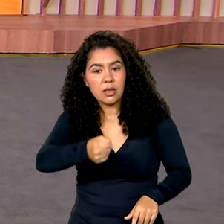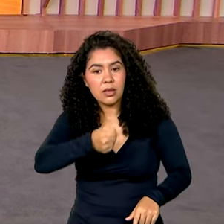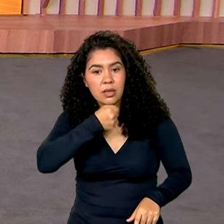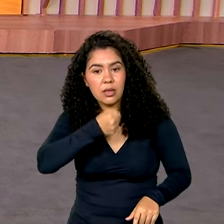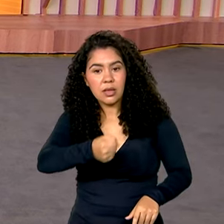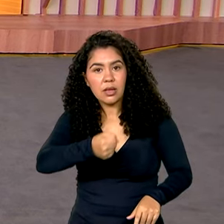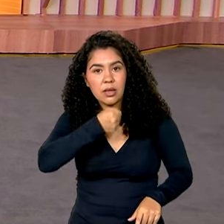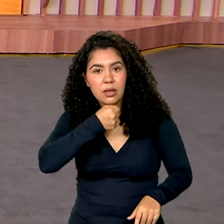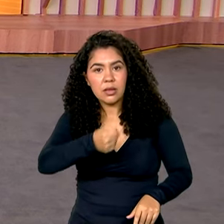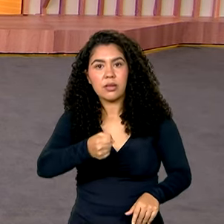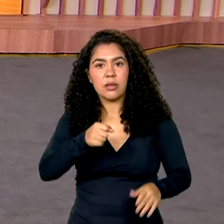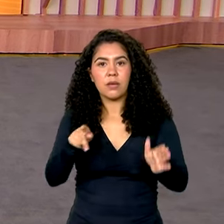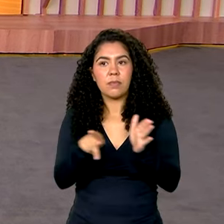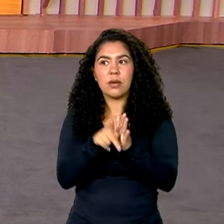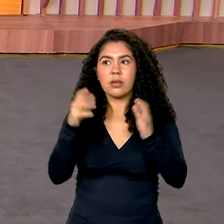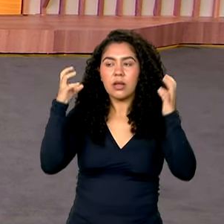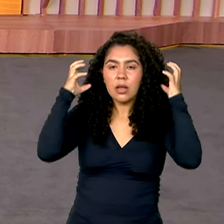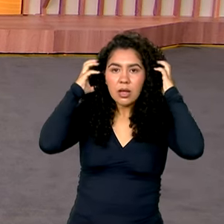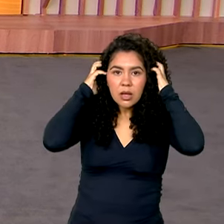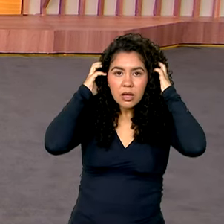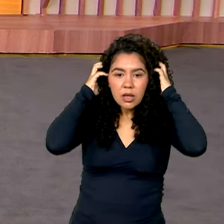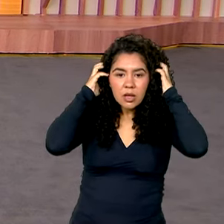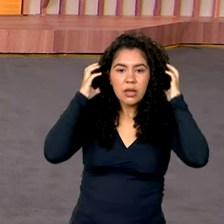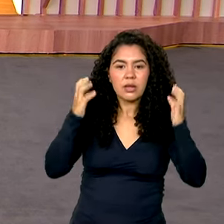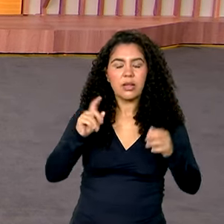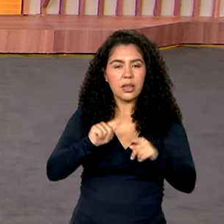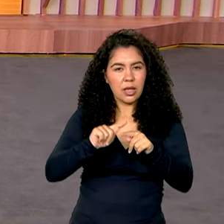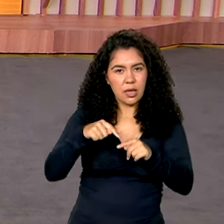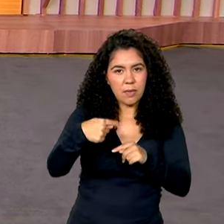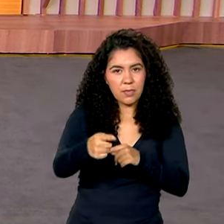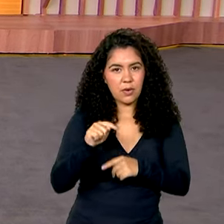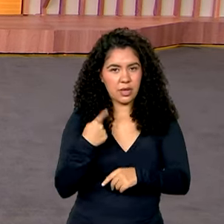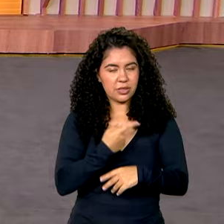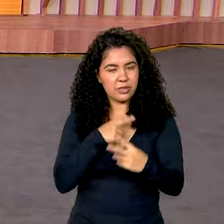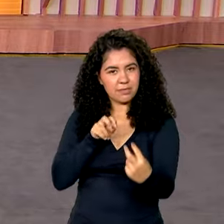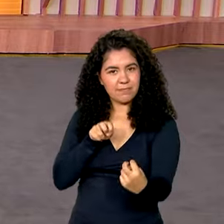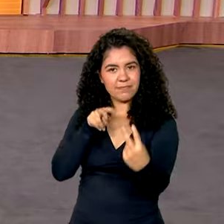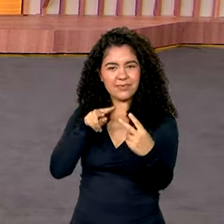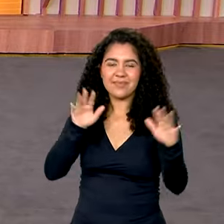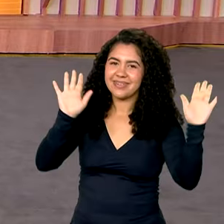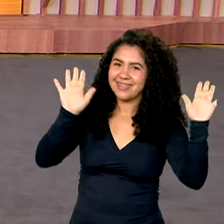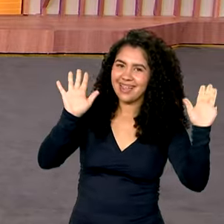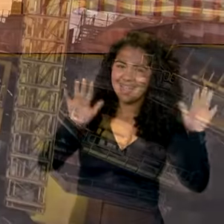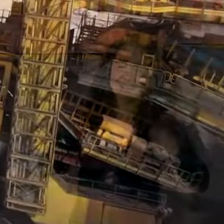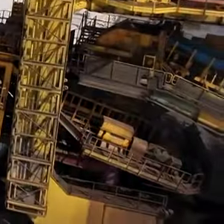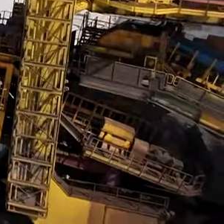uma entrevista à Rádio Meio, vai em Teresina. Daqui a pouquinho a gente se vê. Tchau.